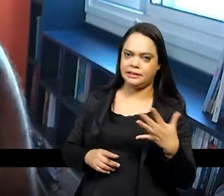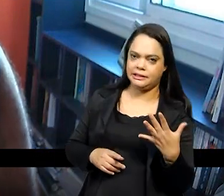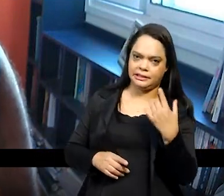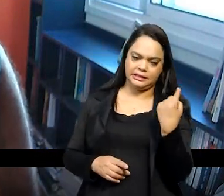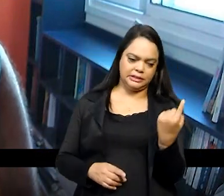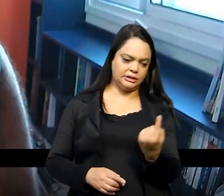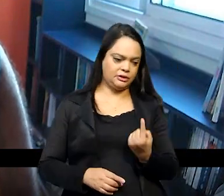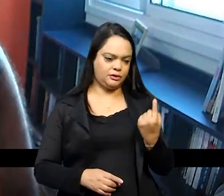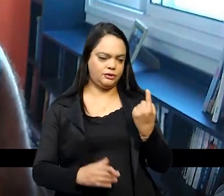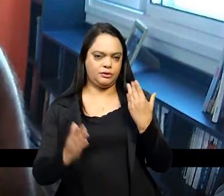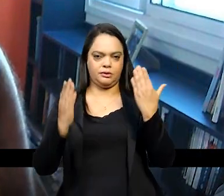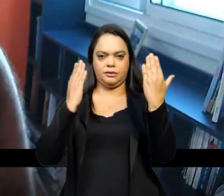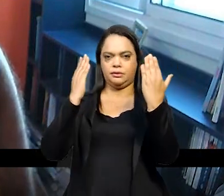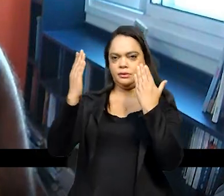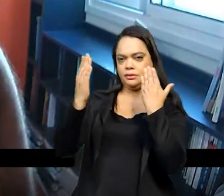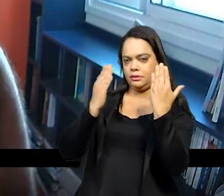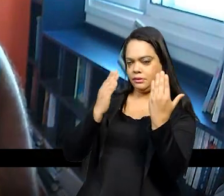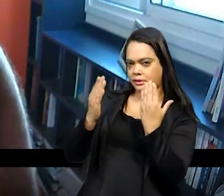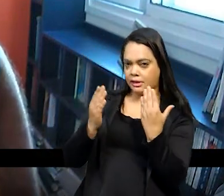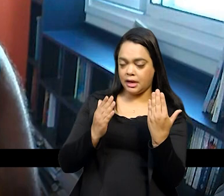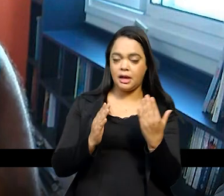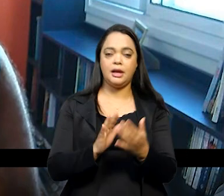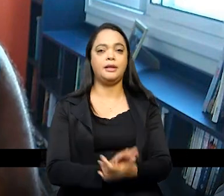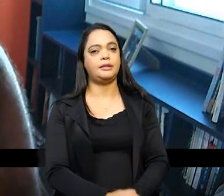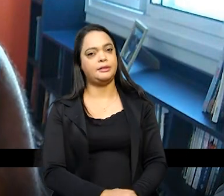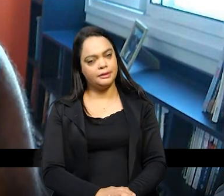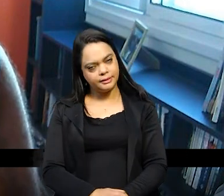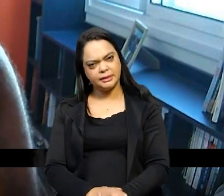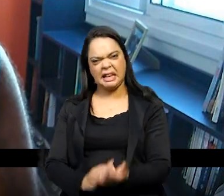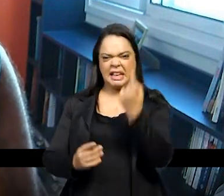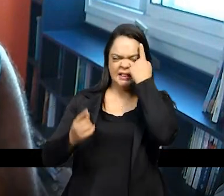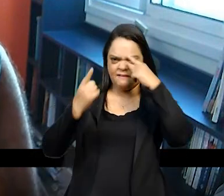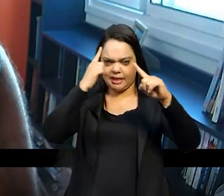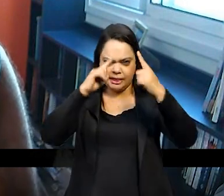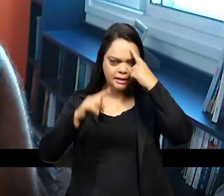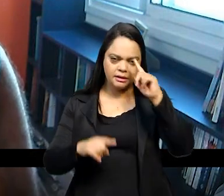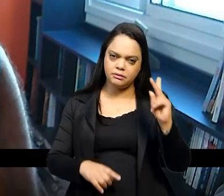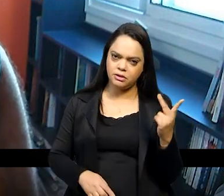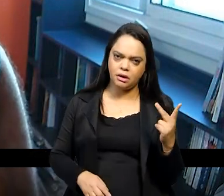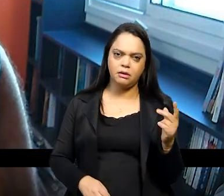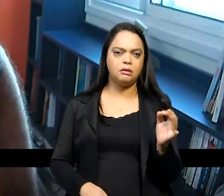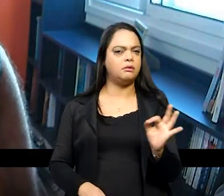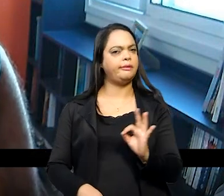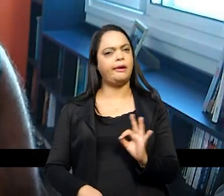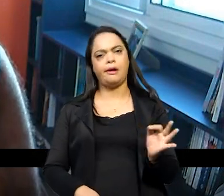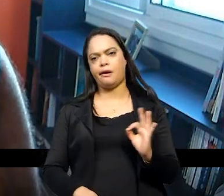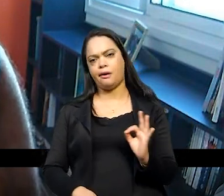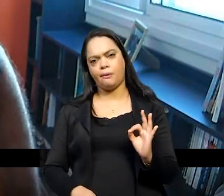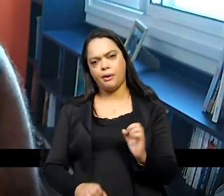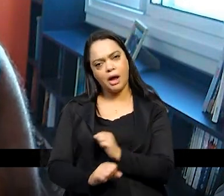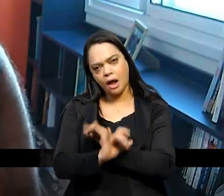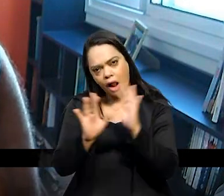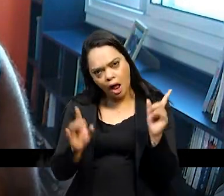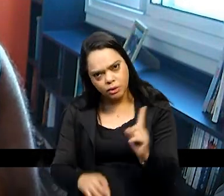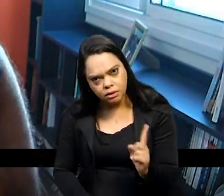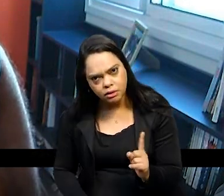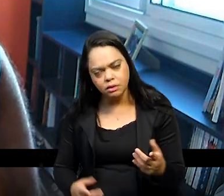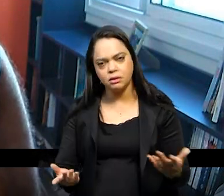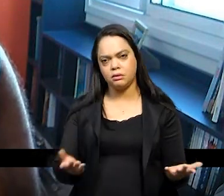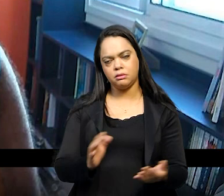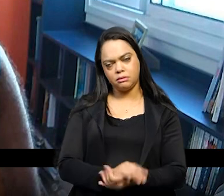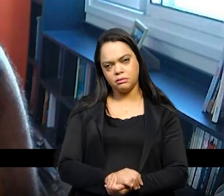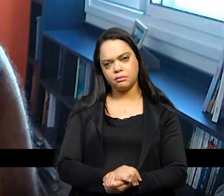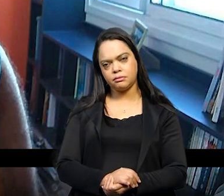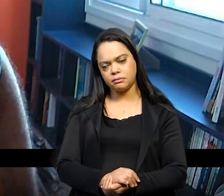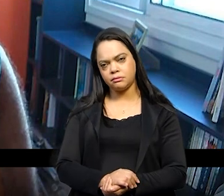individuais psicológicos psicanalíticos inventando uma história claro que não claro que não a gente